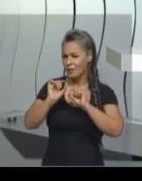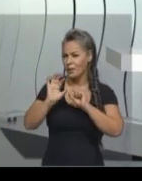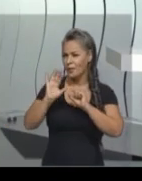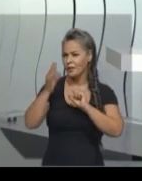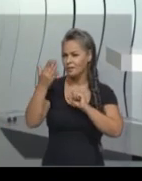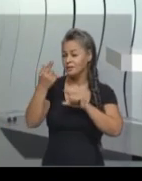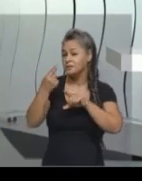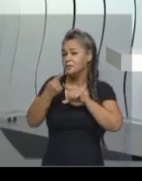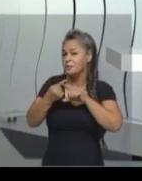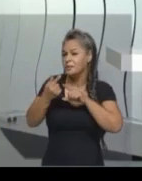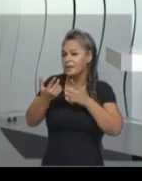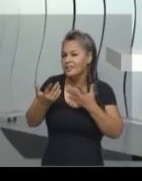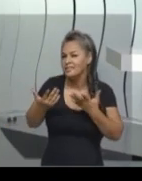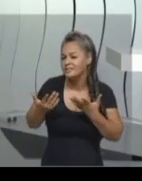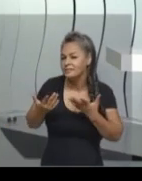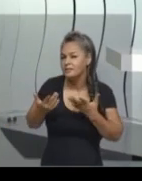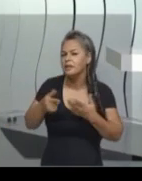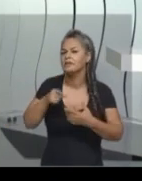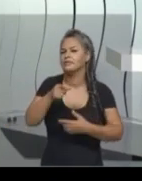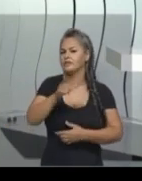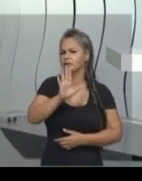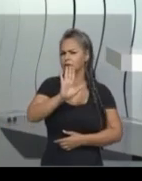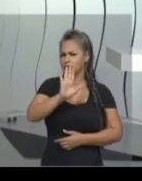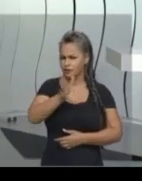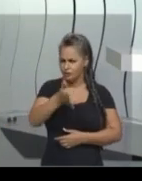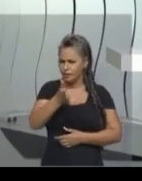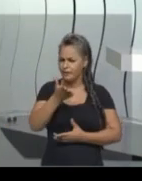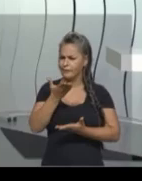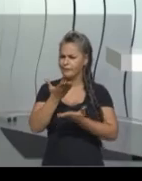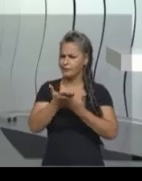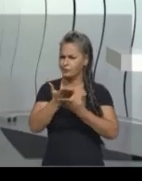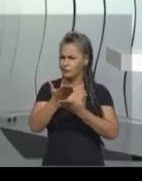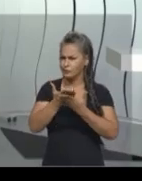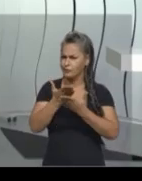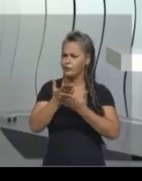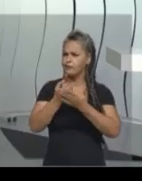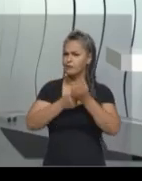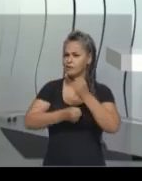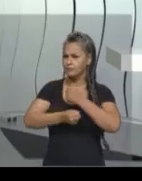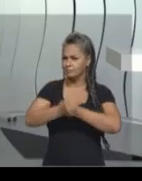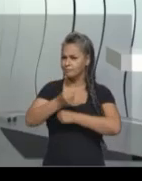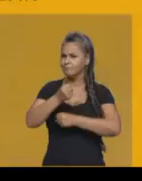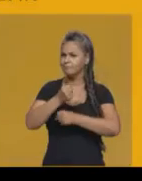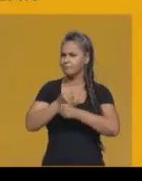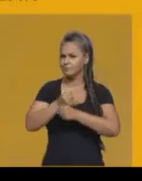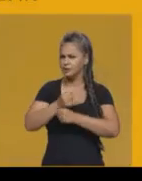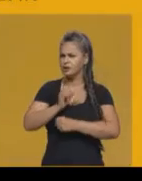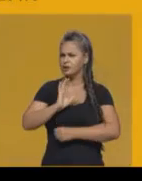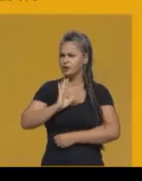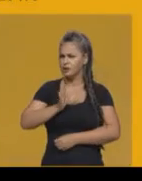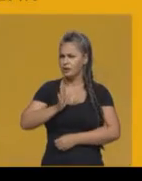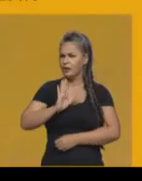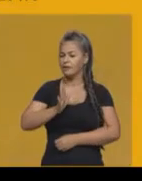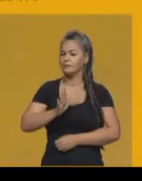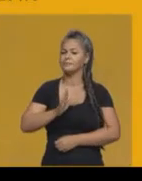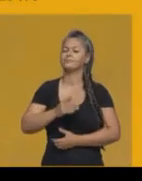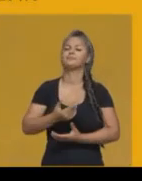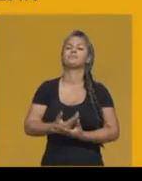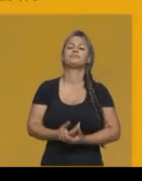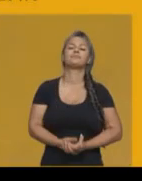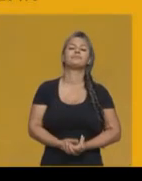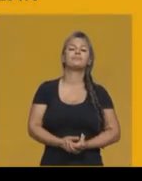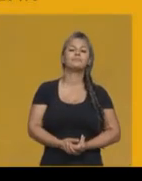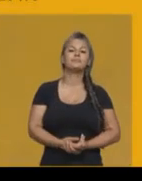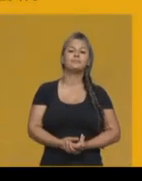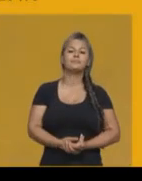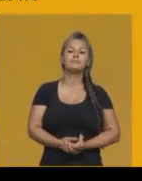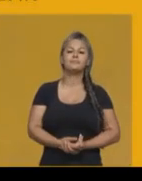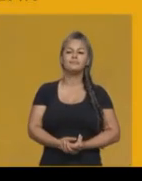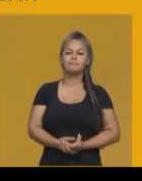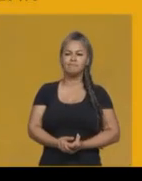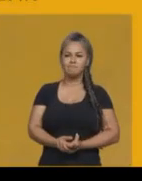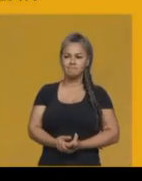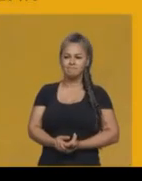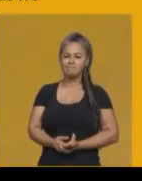assunto no ano passado. Dom João VI e parte da corte portuguesa